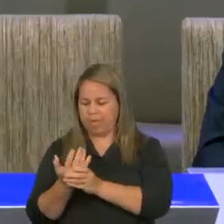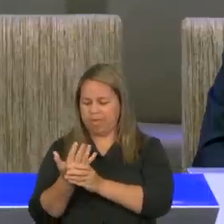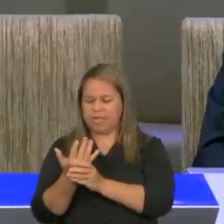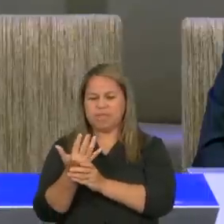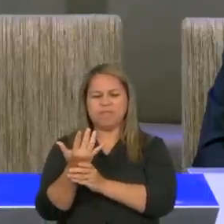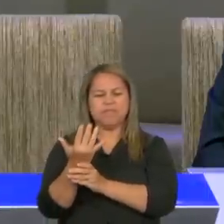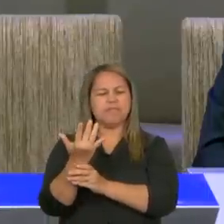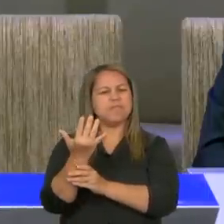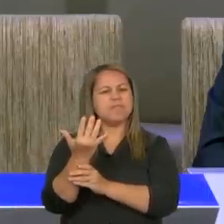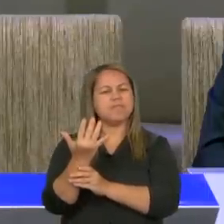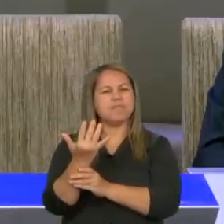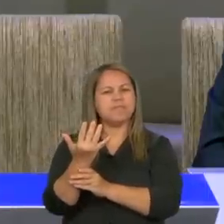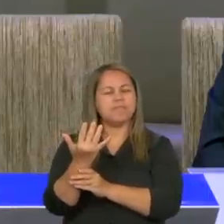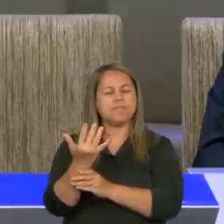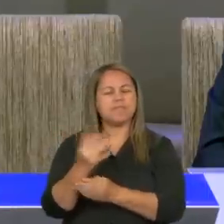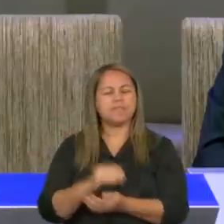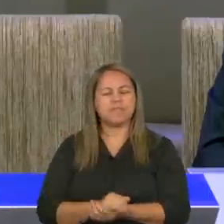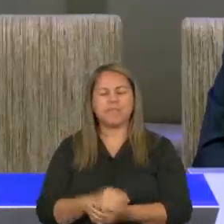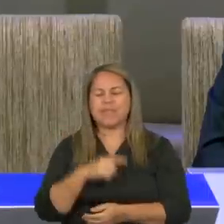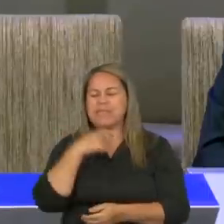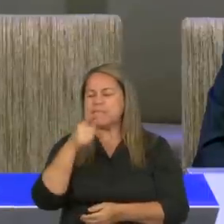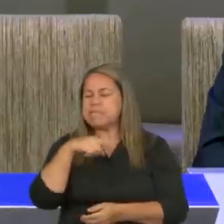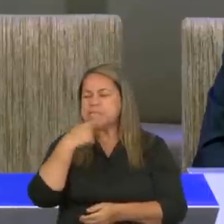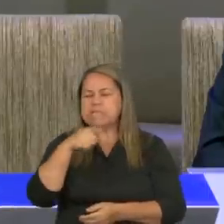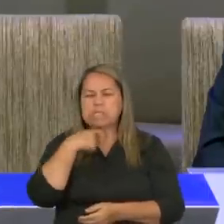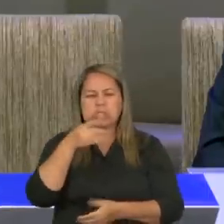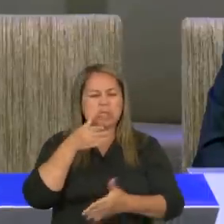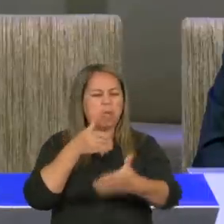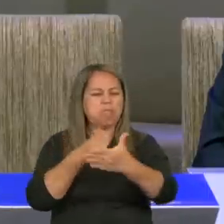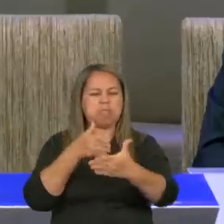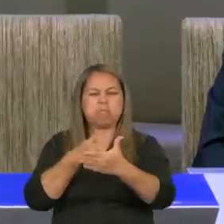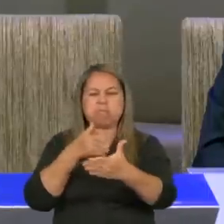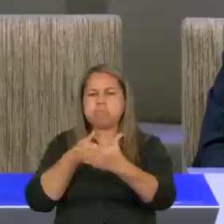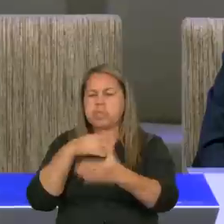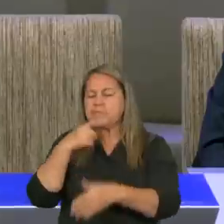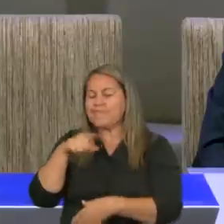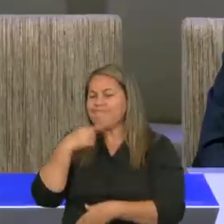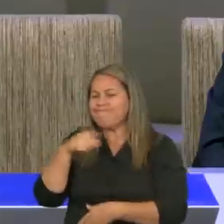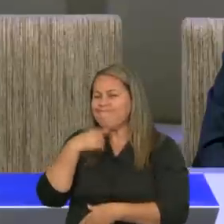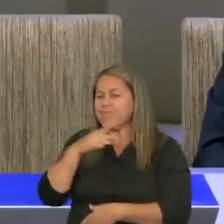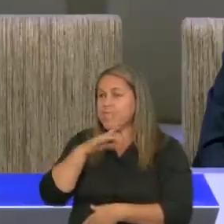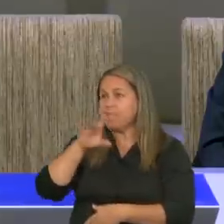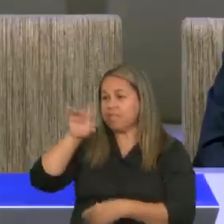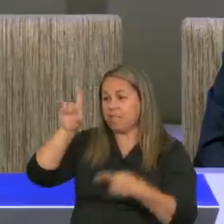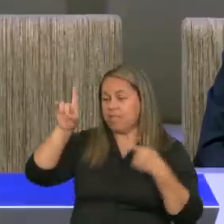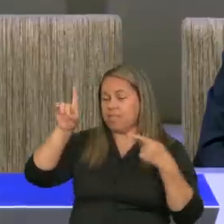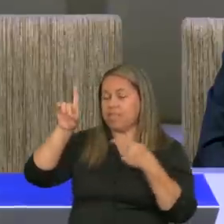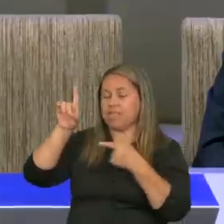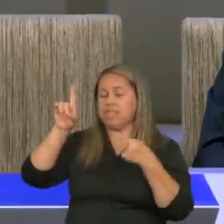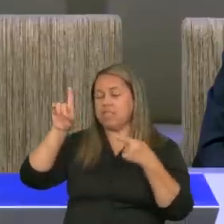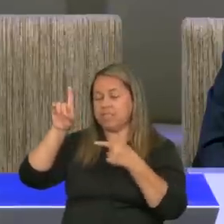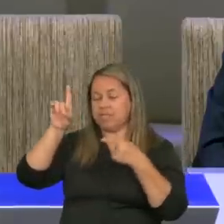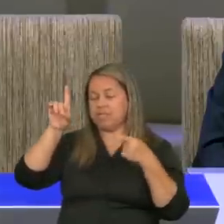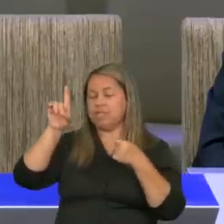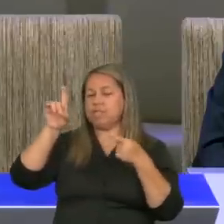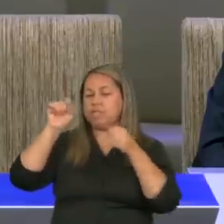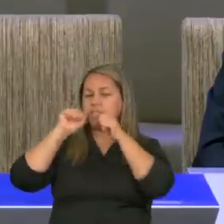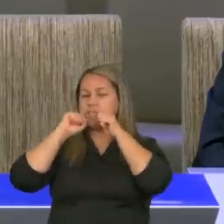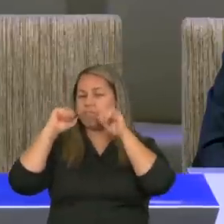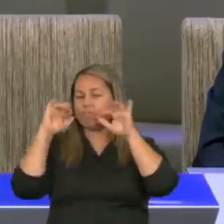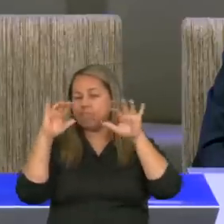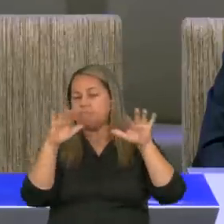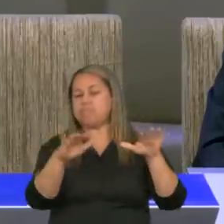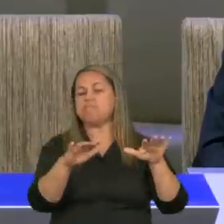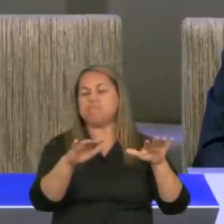nada impedirá, o que Deus tem, para a sua